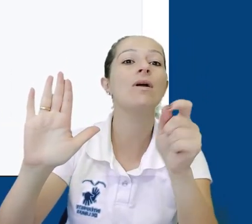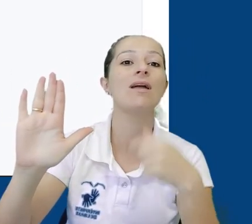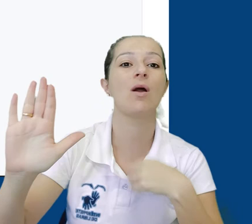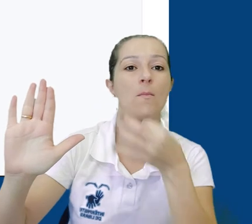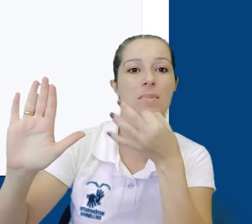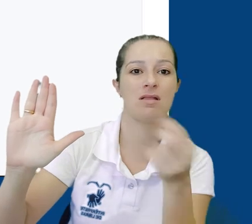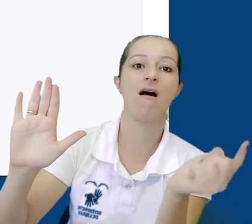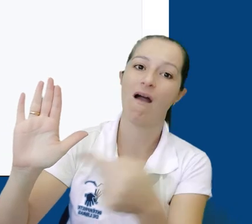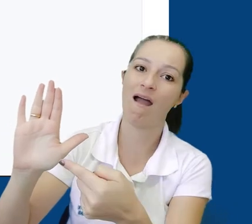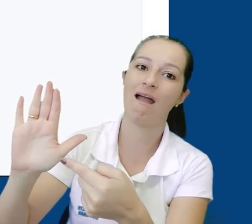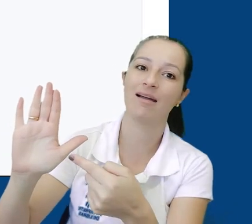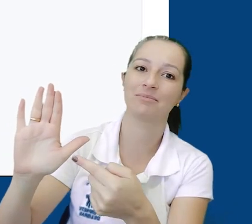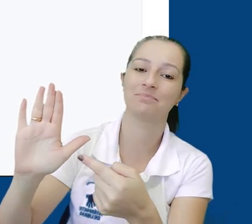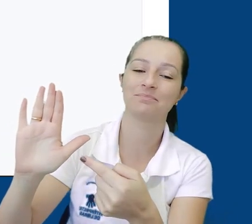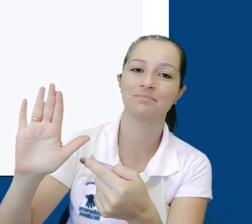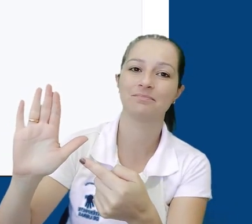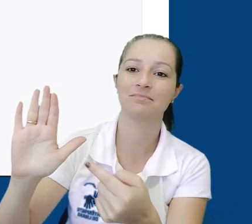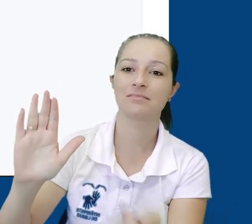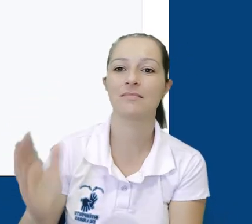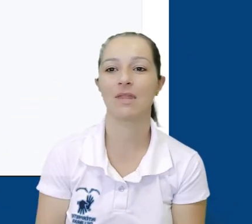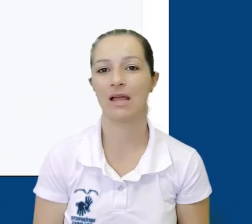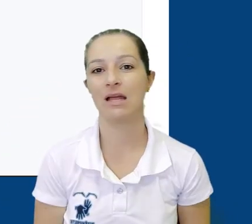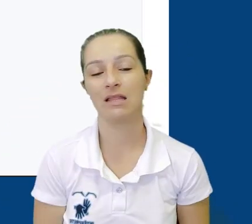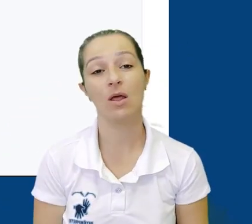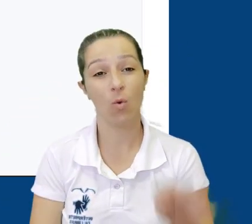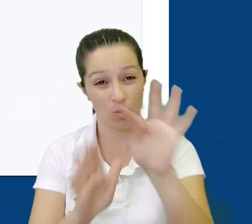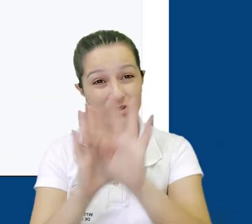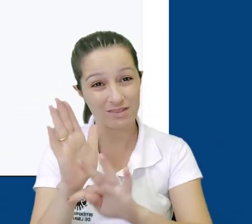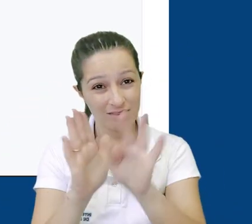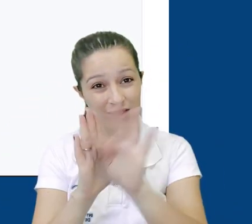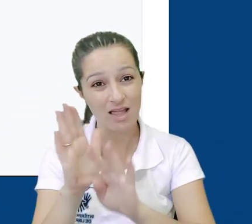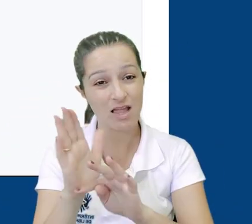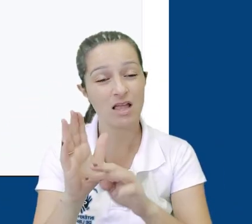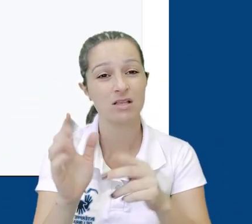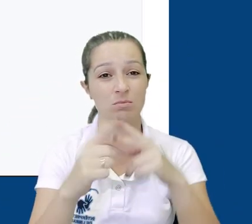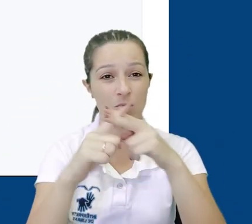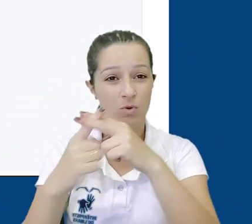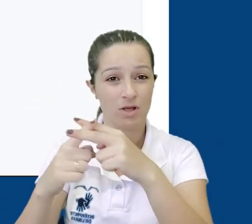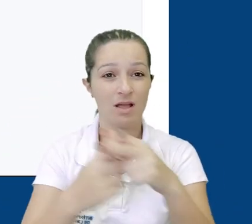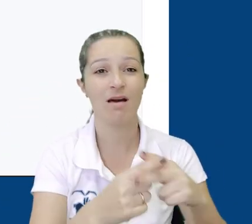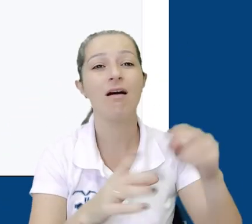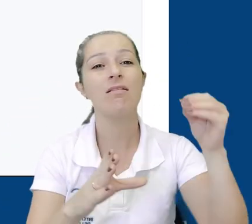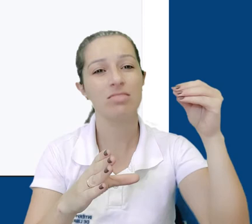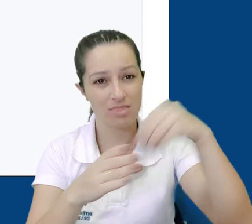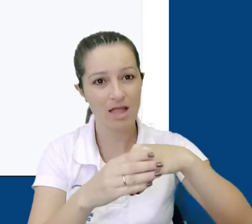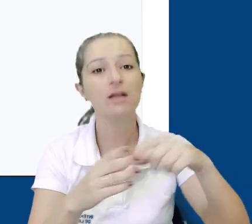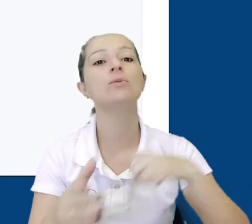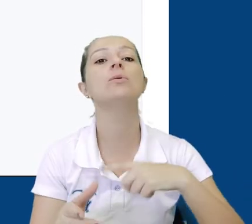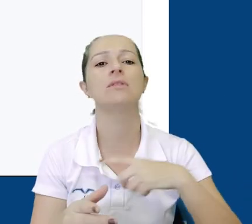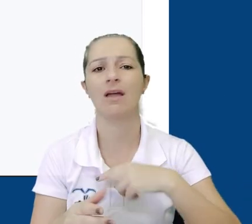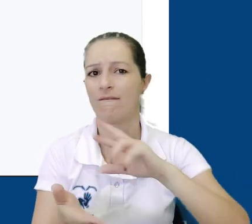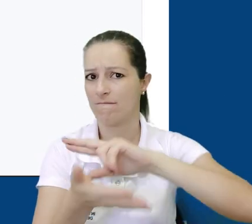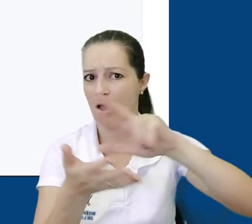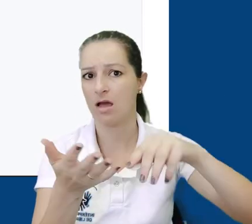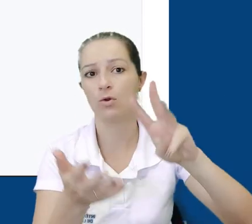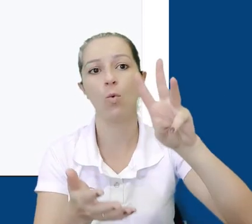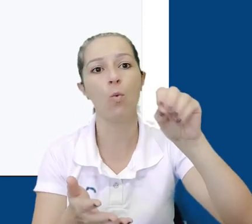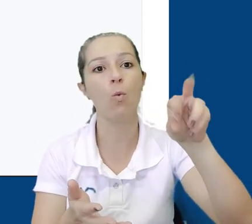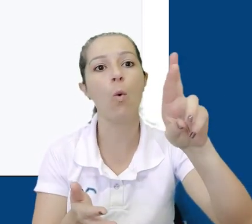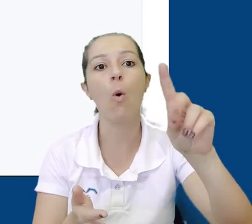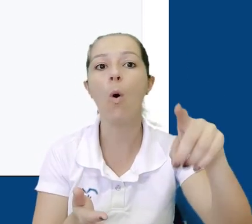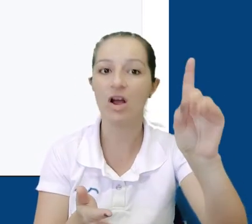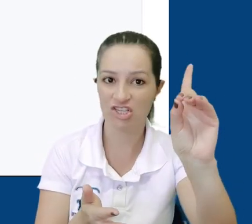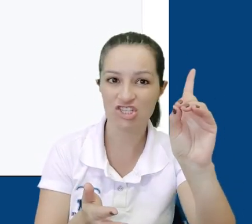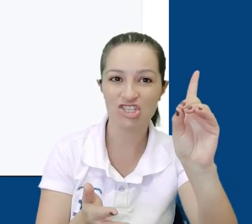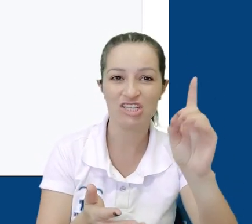os seus parceiros de edição verem posteriormente. Para continuarmos a editar nosso texto, temos uma série de ferramentas já conhecidas em editores de textos, como Word